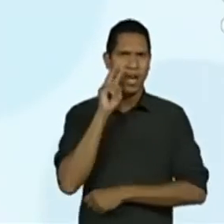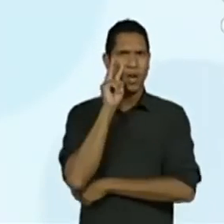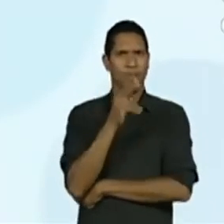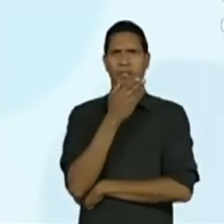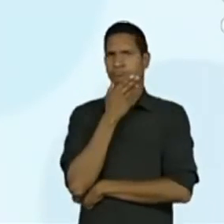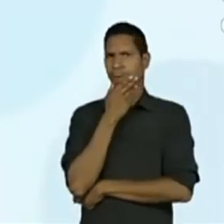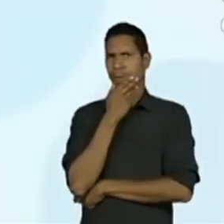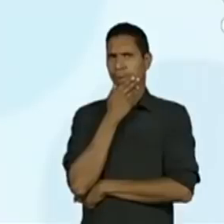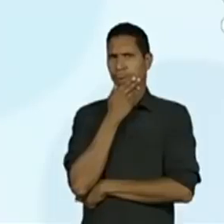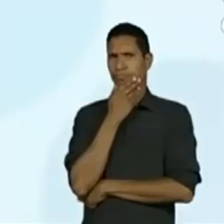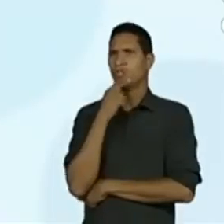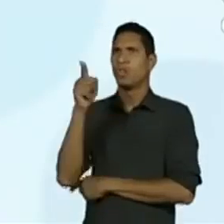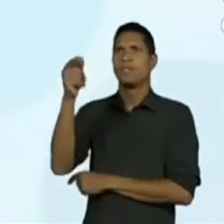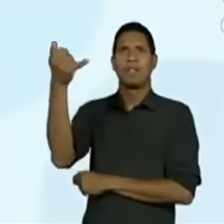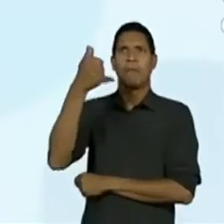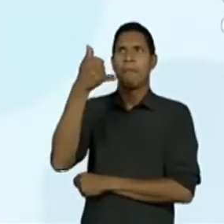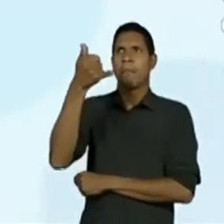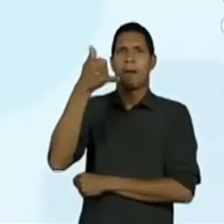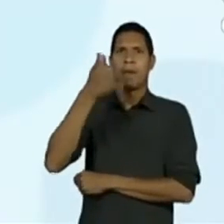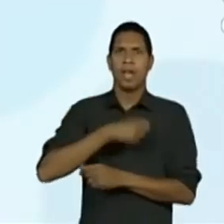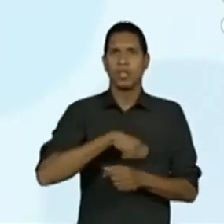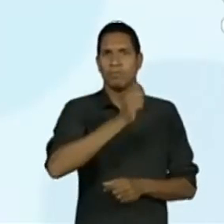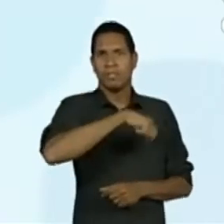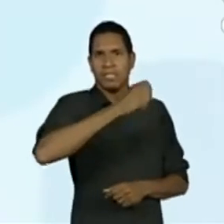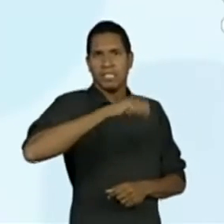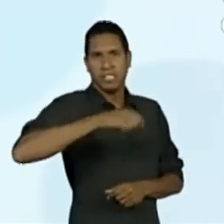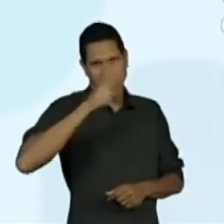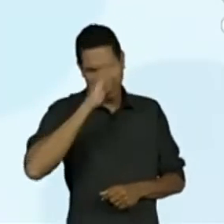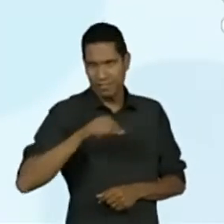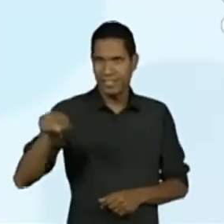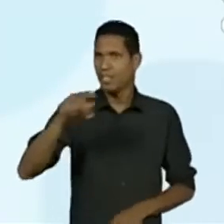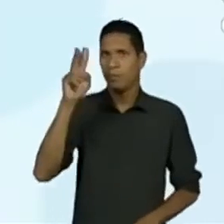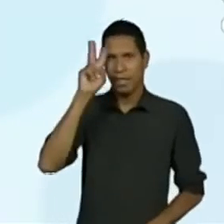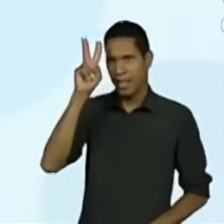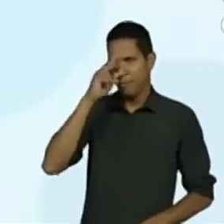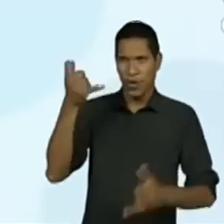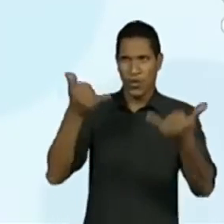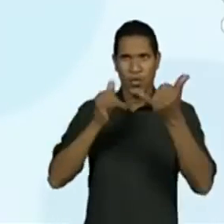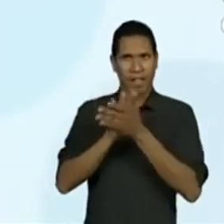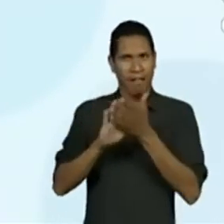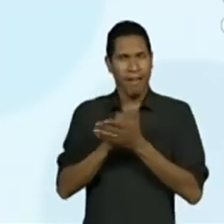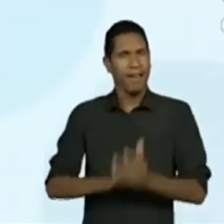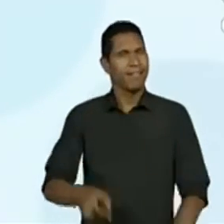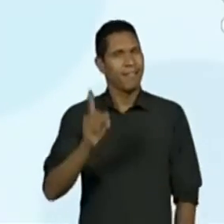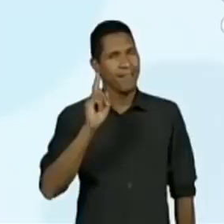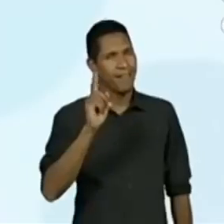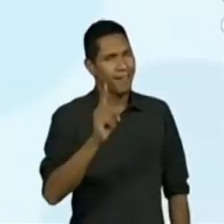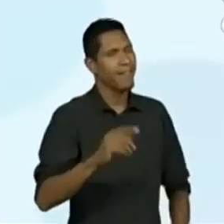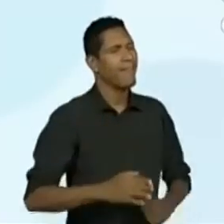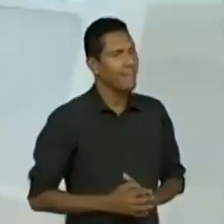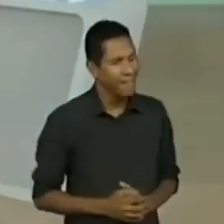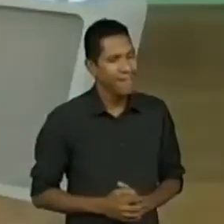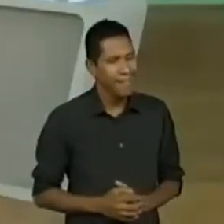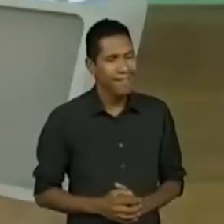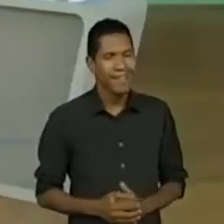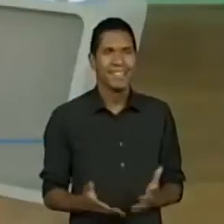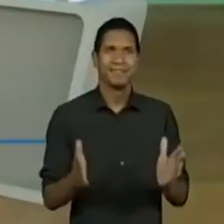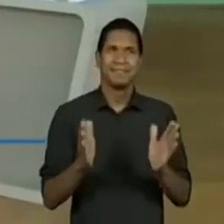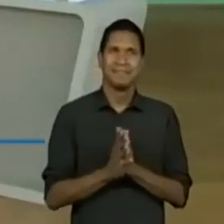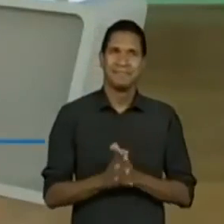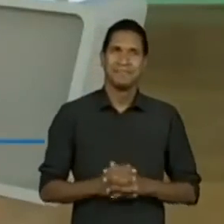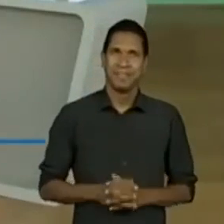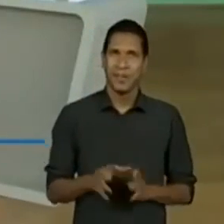eu falei, nossa, ninguém me lembrou, né, colegas? Que legal isso, hein? A pessoa falou, legal.